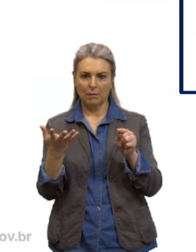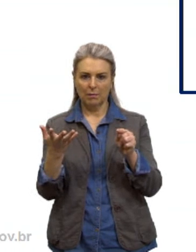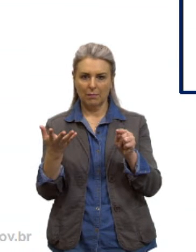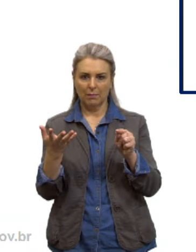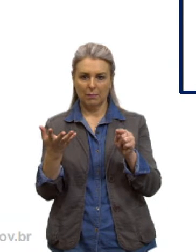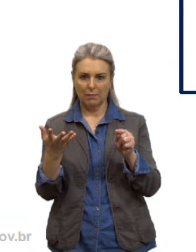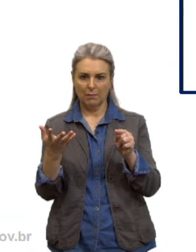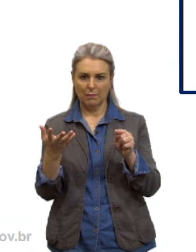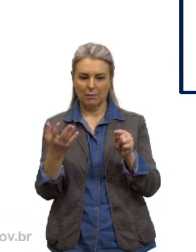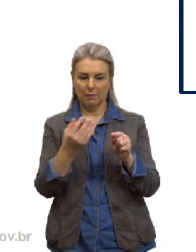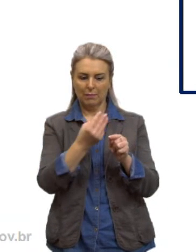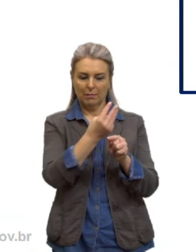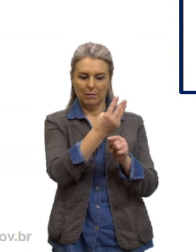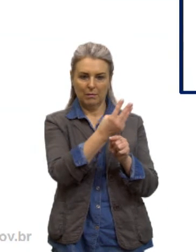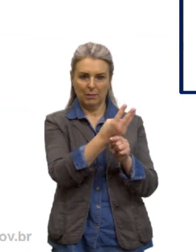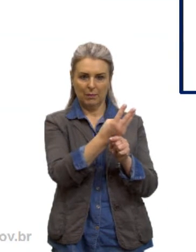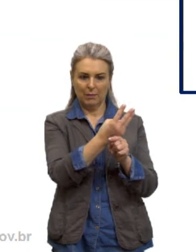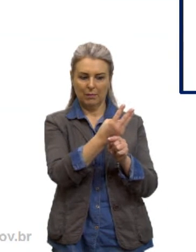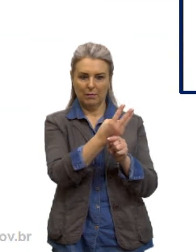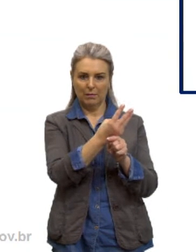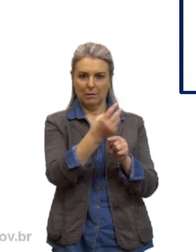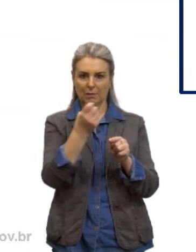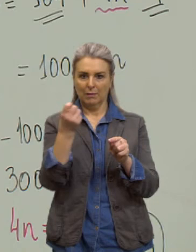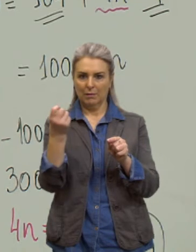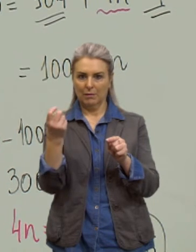entre o treze e o doze